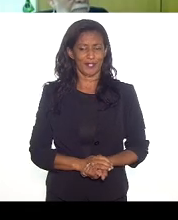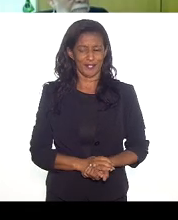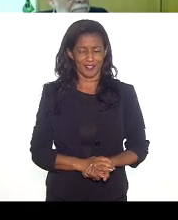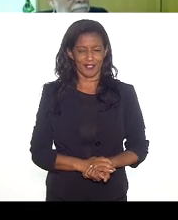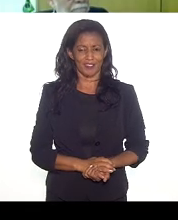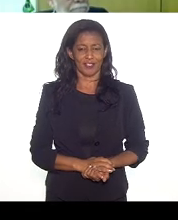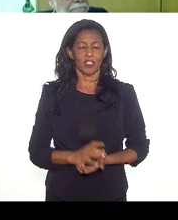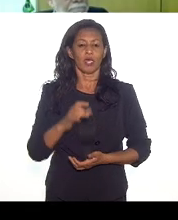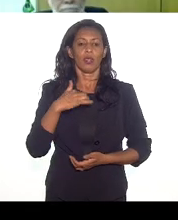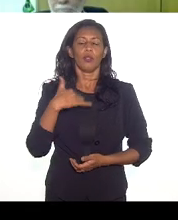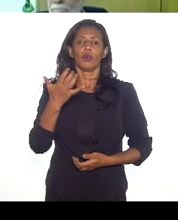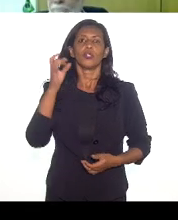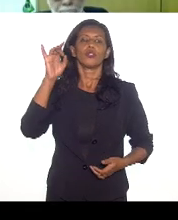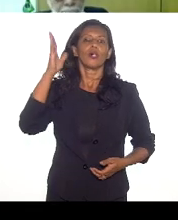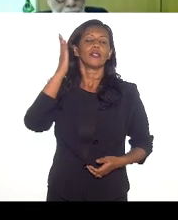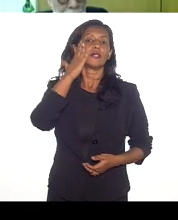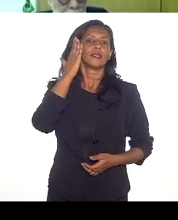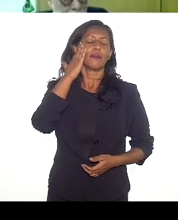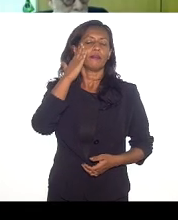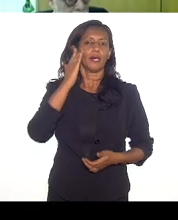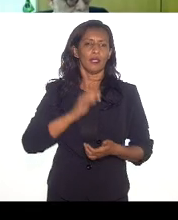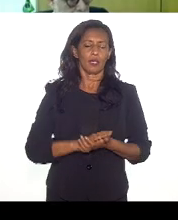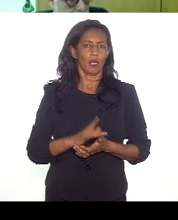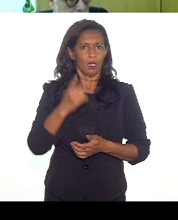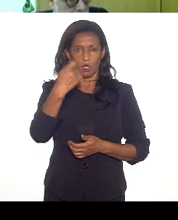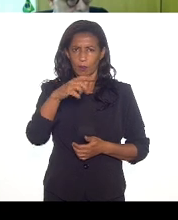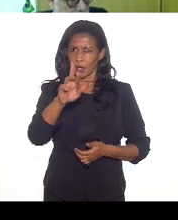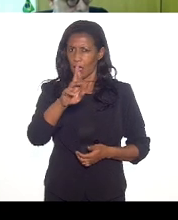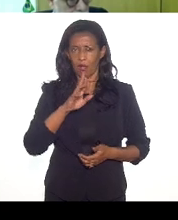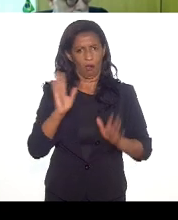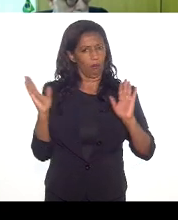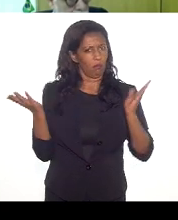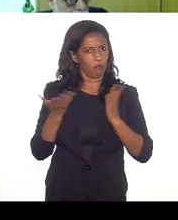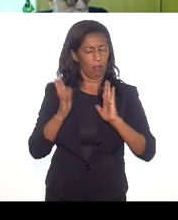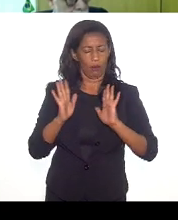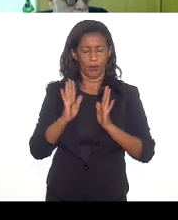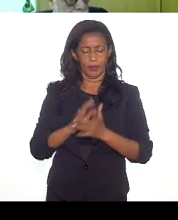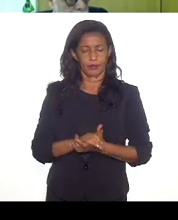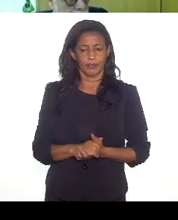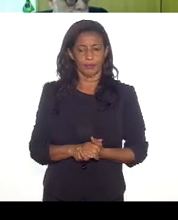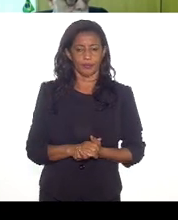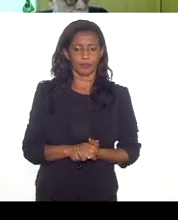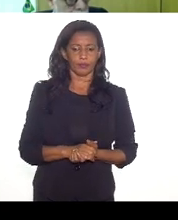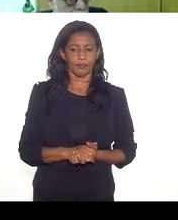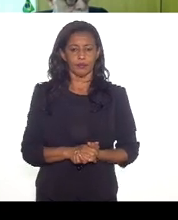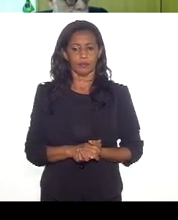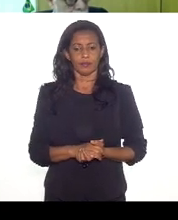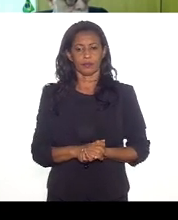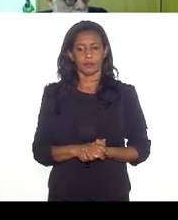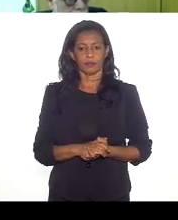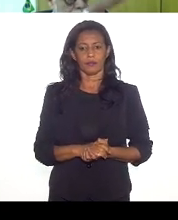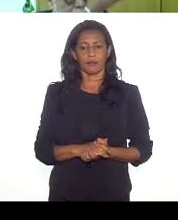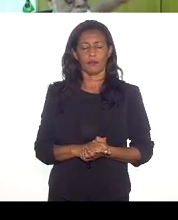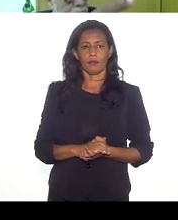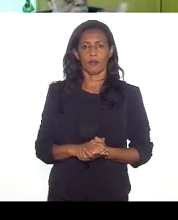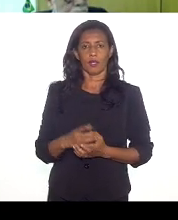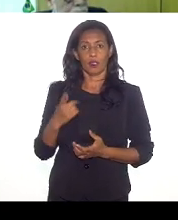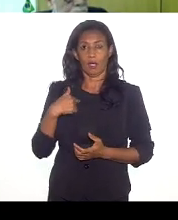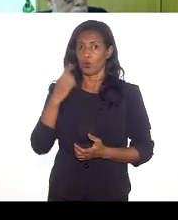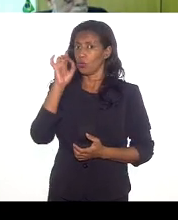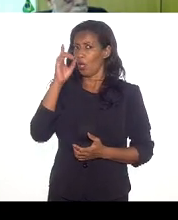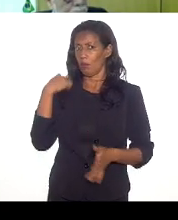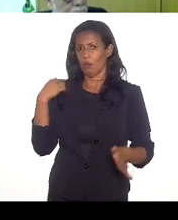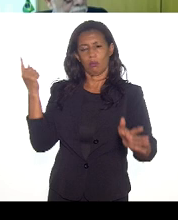só saber, subsecretário, não precisa responder agora, que eu já passo para o secretário Paulo Teixeira, mas deixo aqui a minha